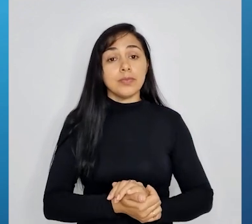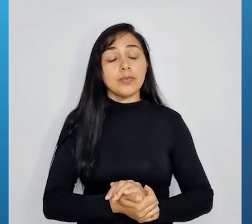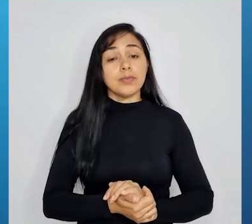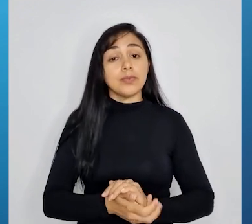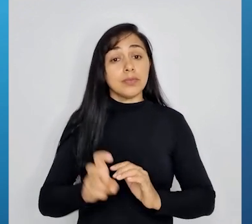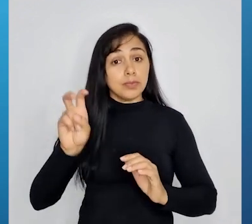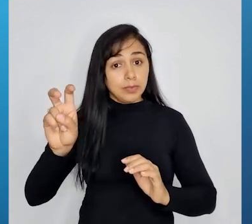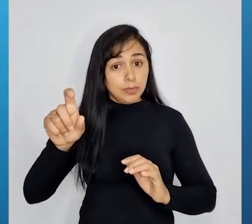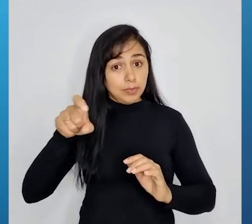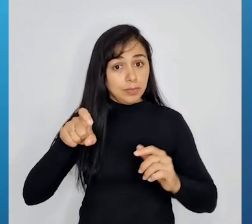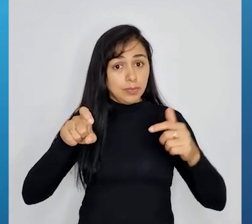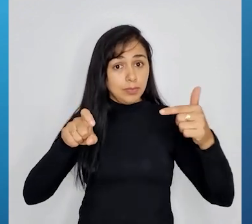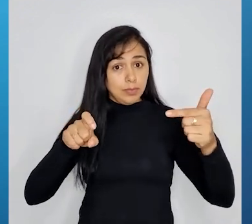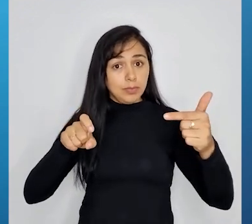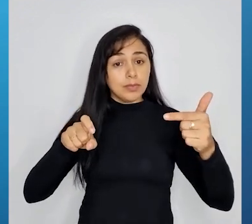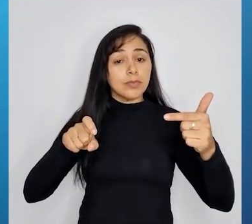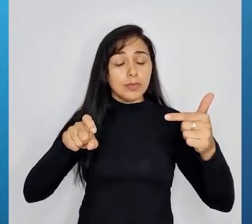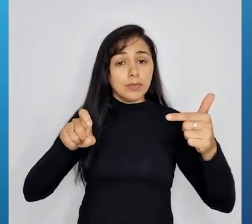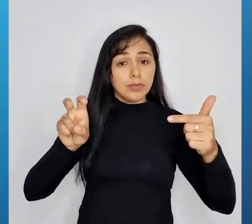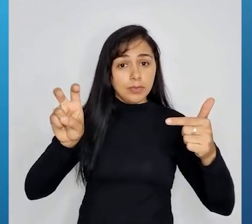5x, 10x.